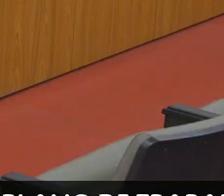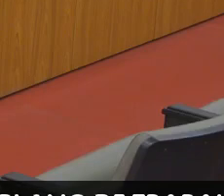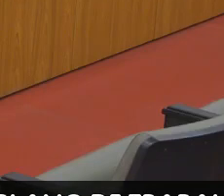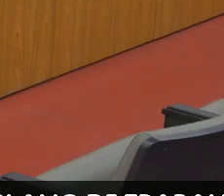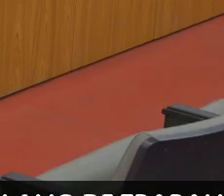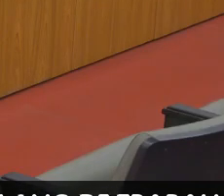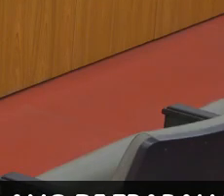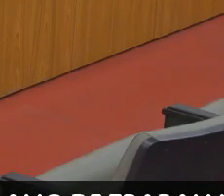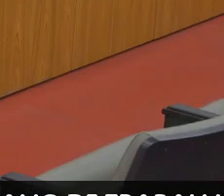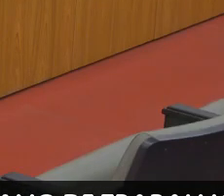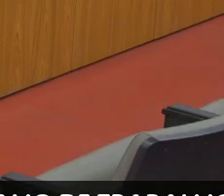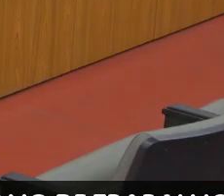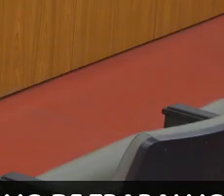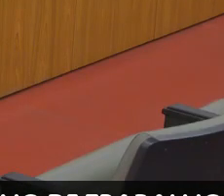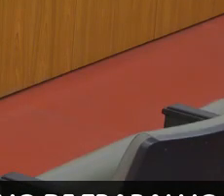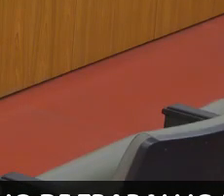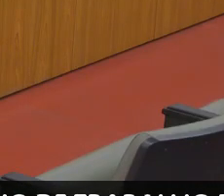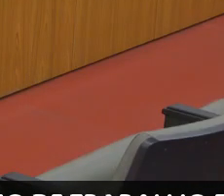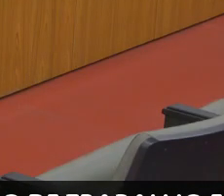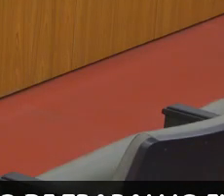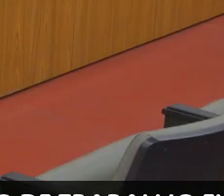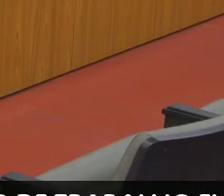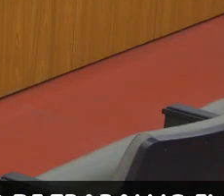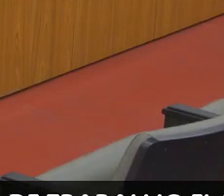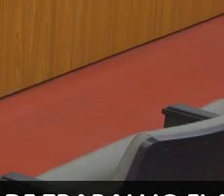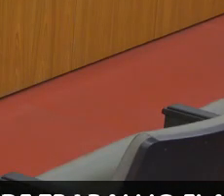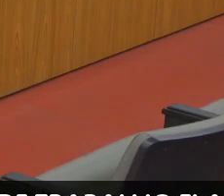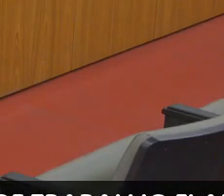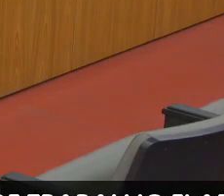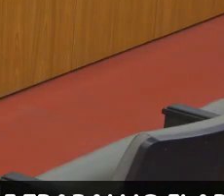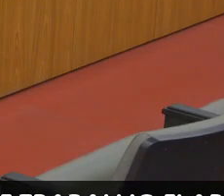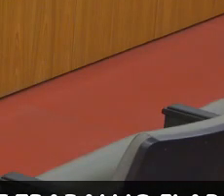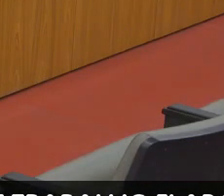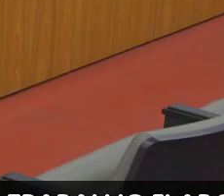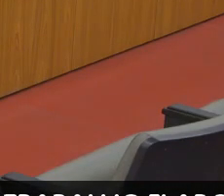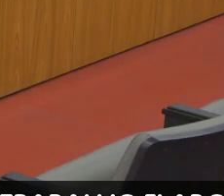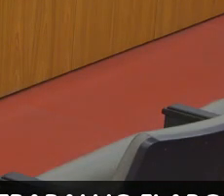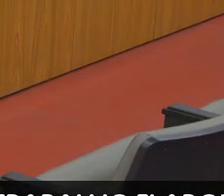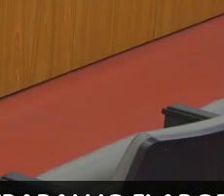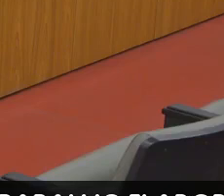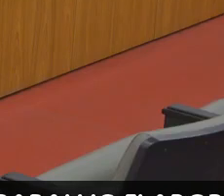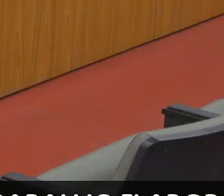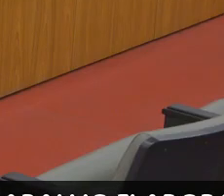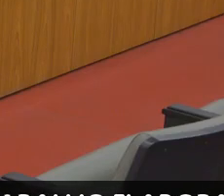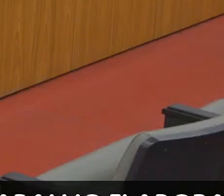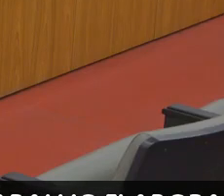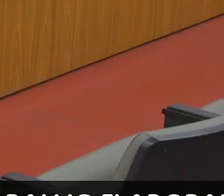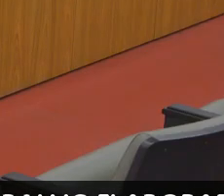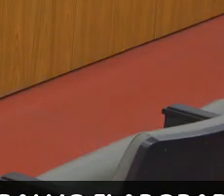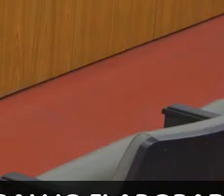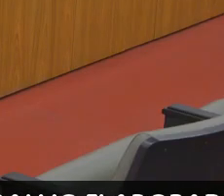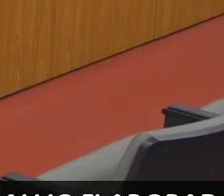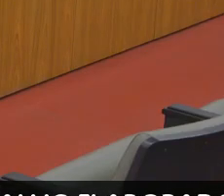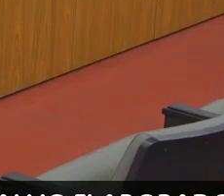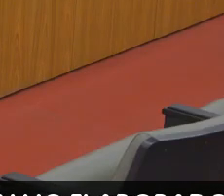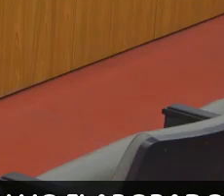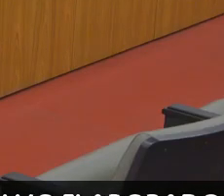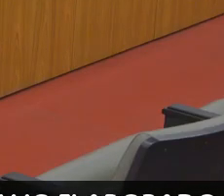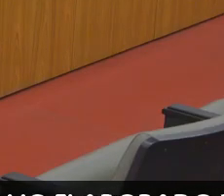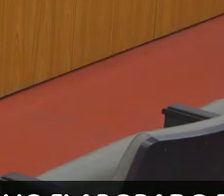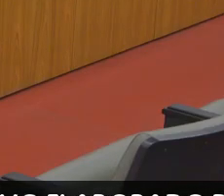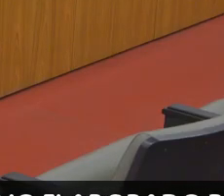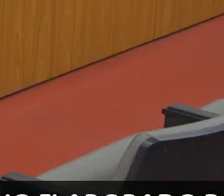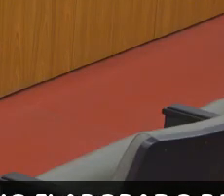o fluxo de tratamento dos dados, conforme foi até mencionado na apresentação da